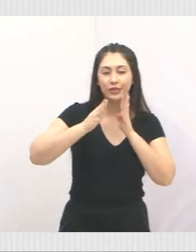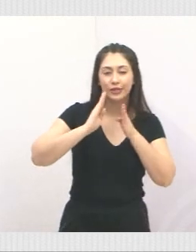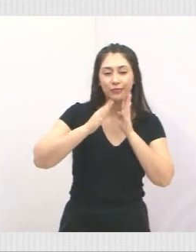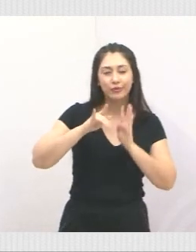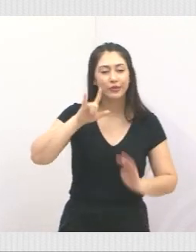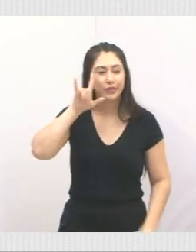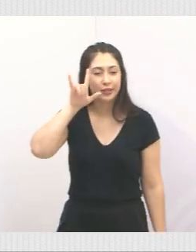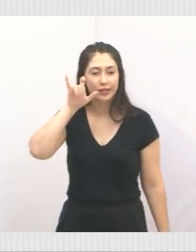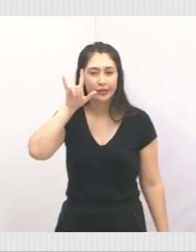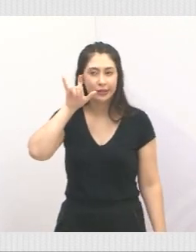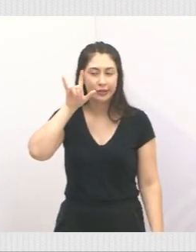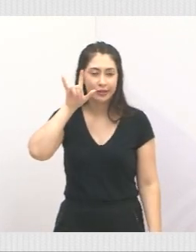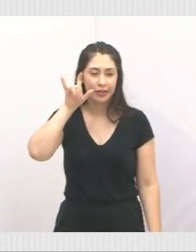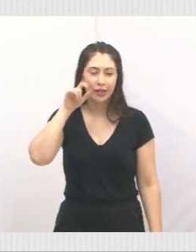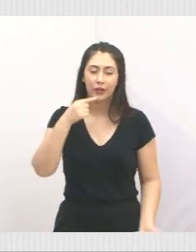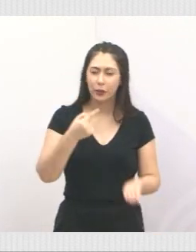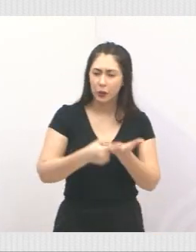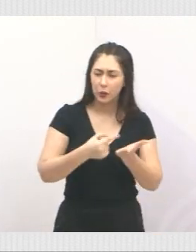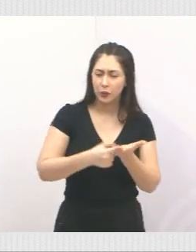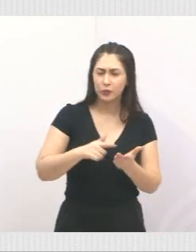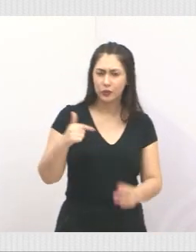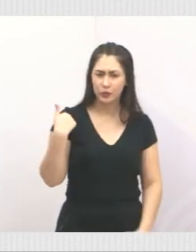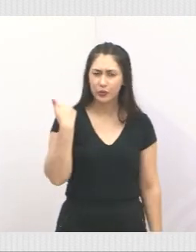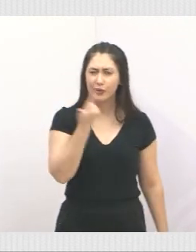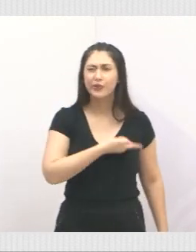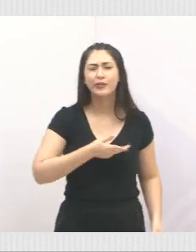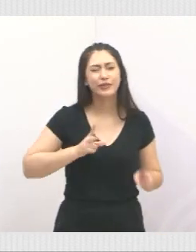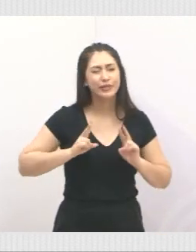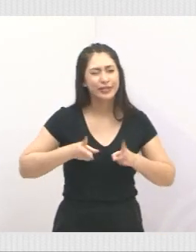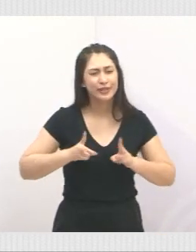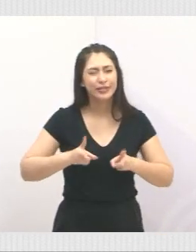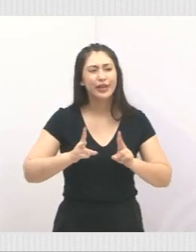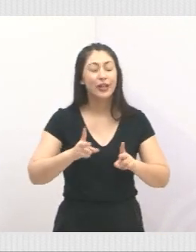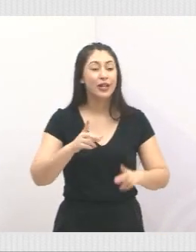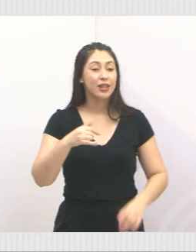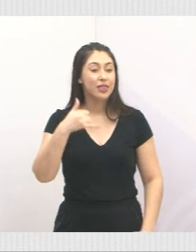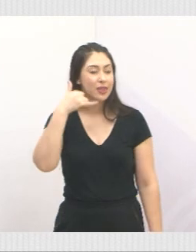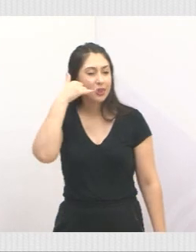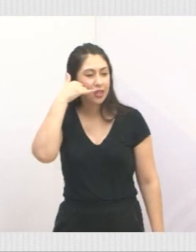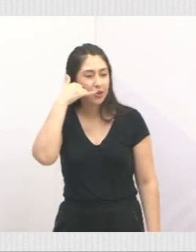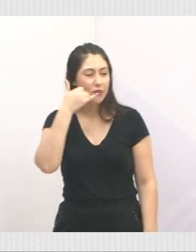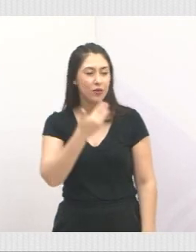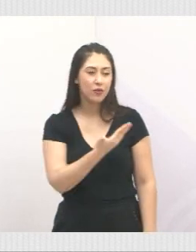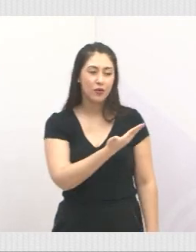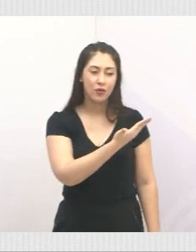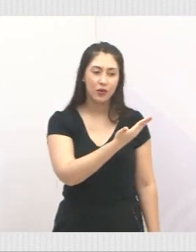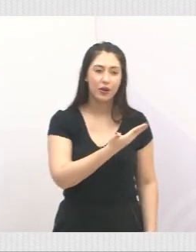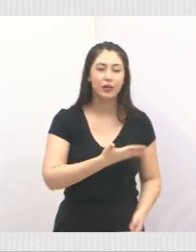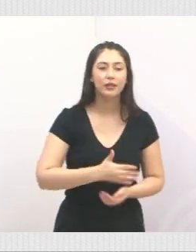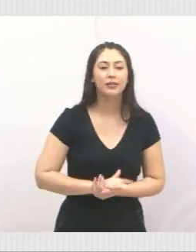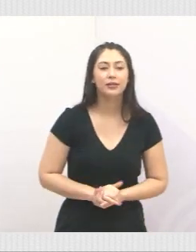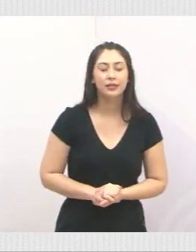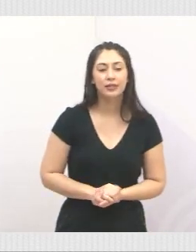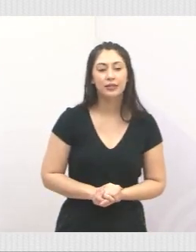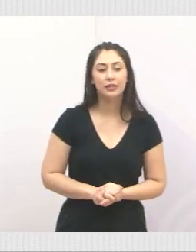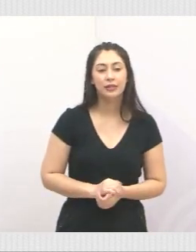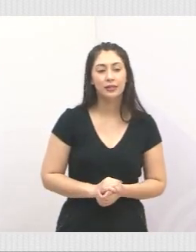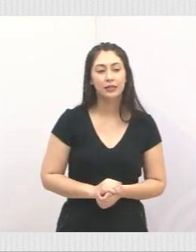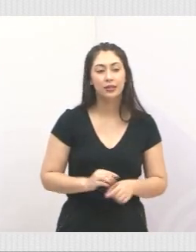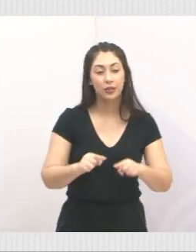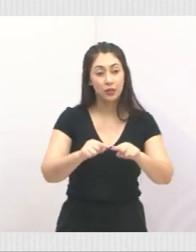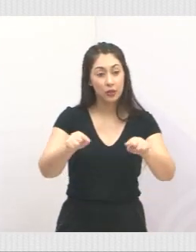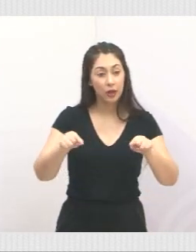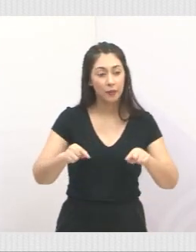Instagram. Conte conosco sempre. Está no nosso telefone 3955-2211. Nosso